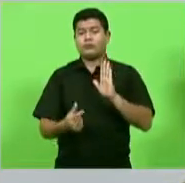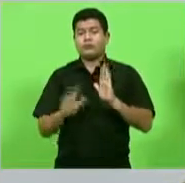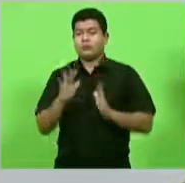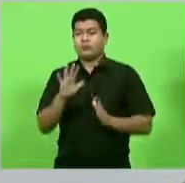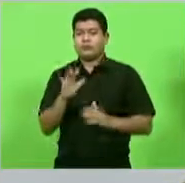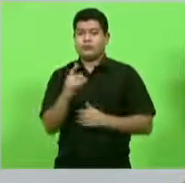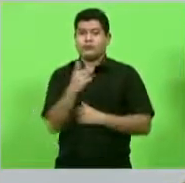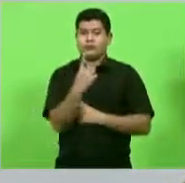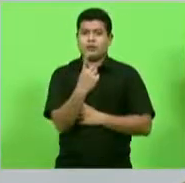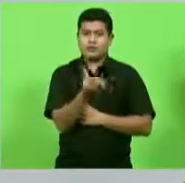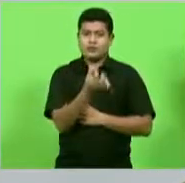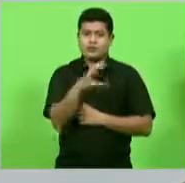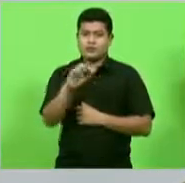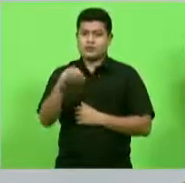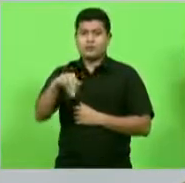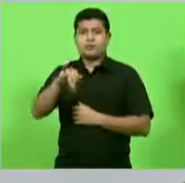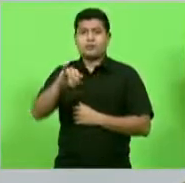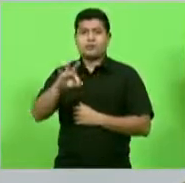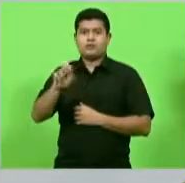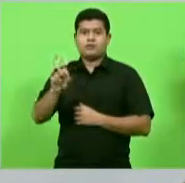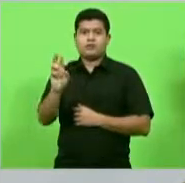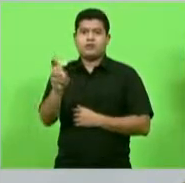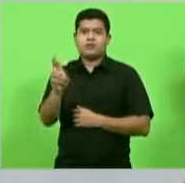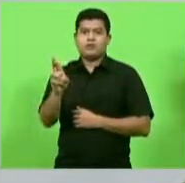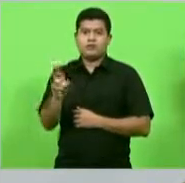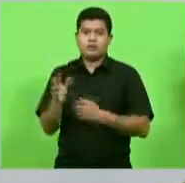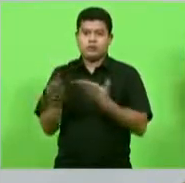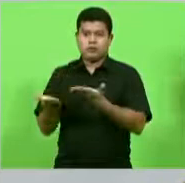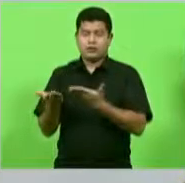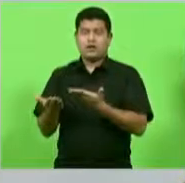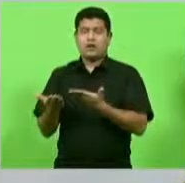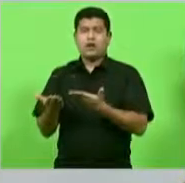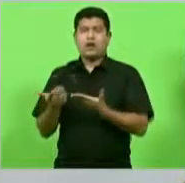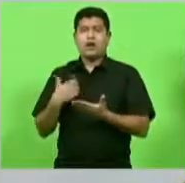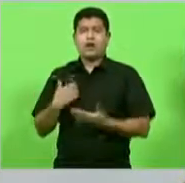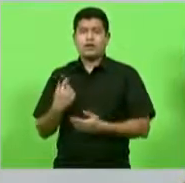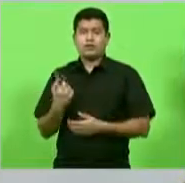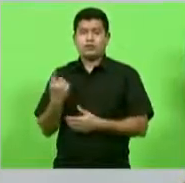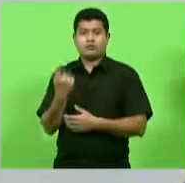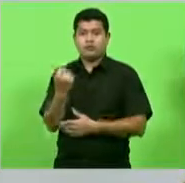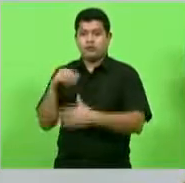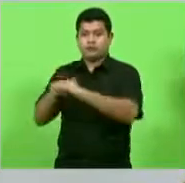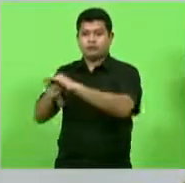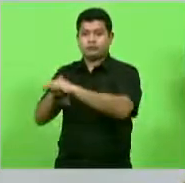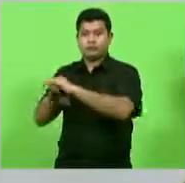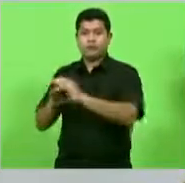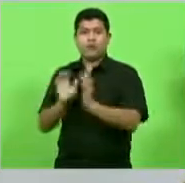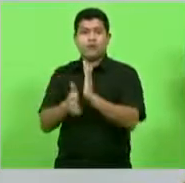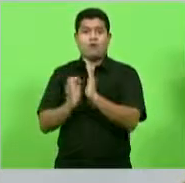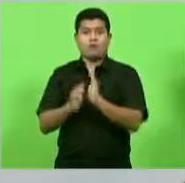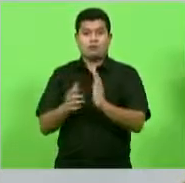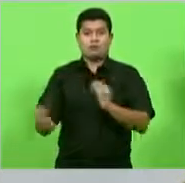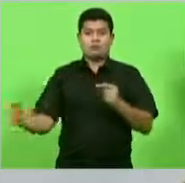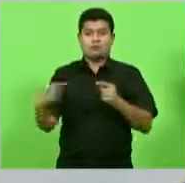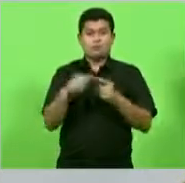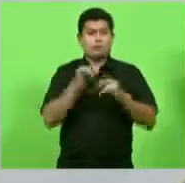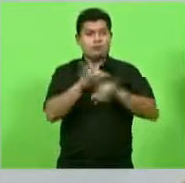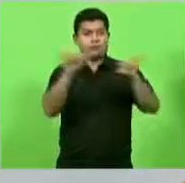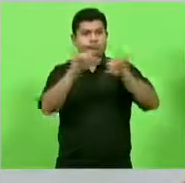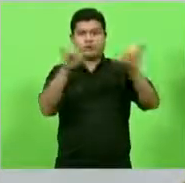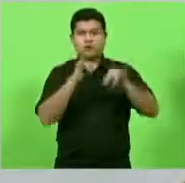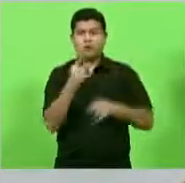aproximadamente 600 milhões de reais o fundo partidário é um bi e 400 então vai para dois